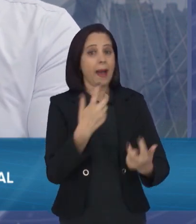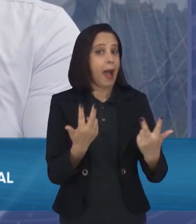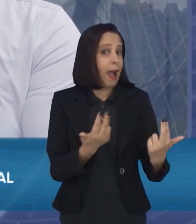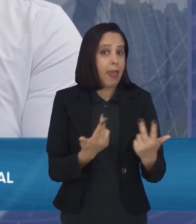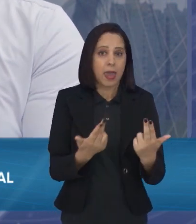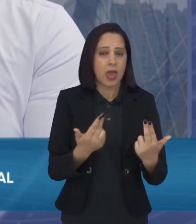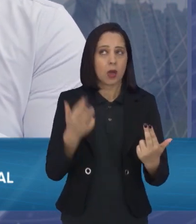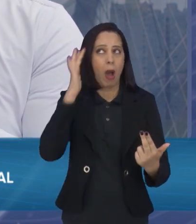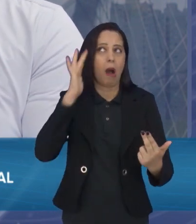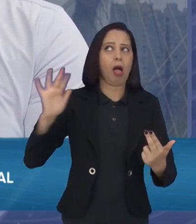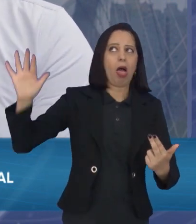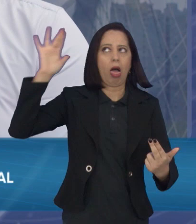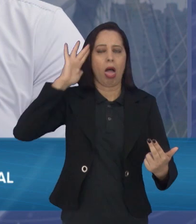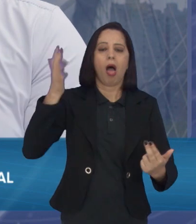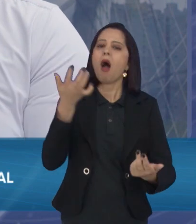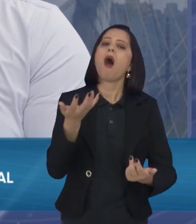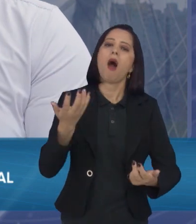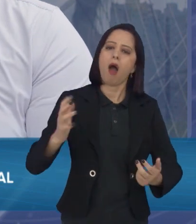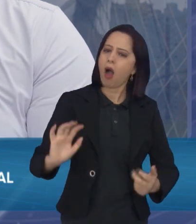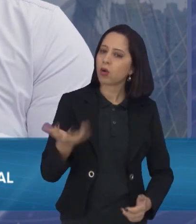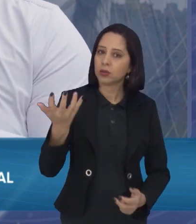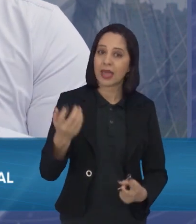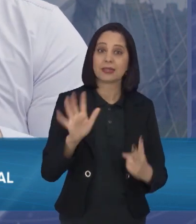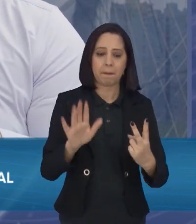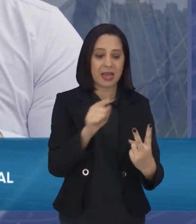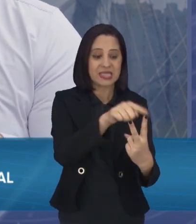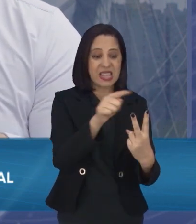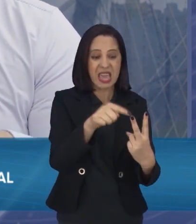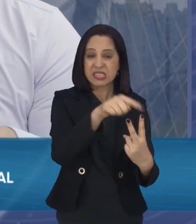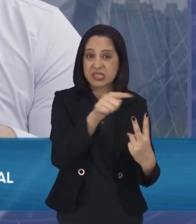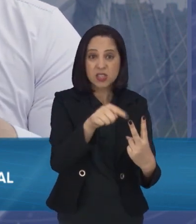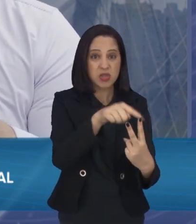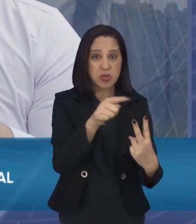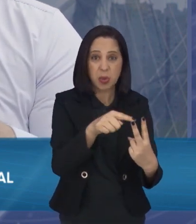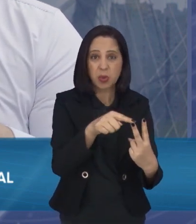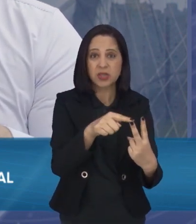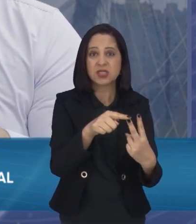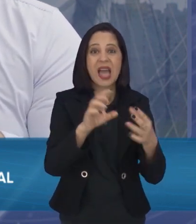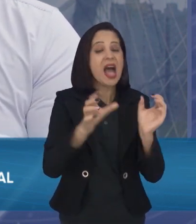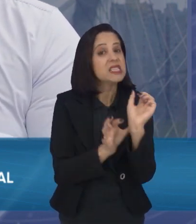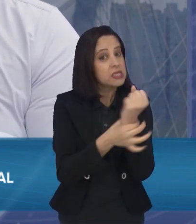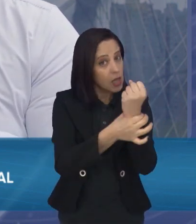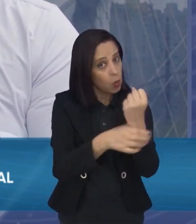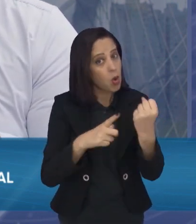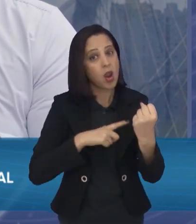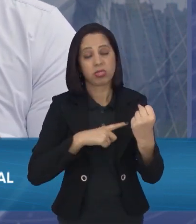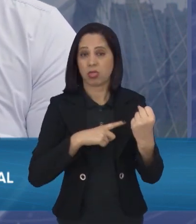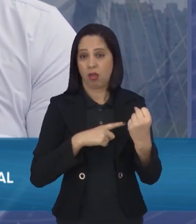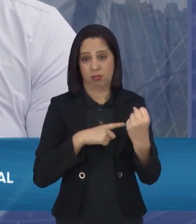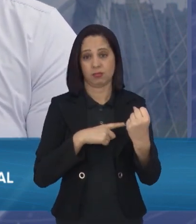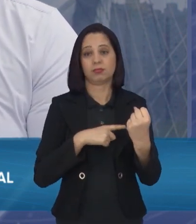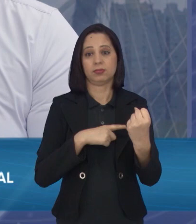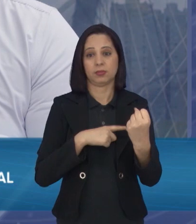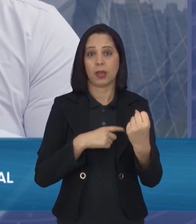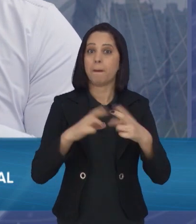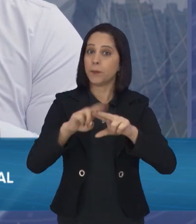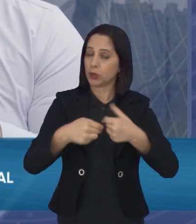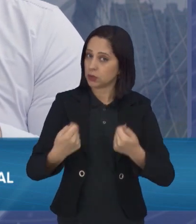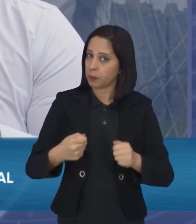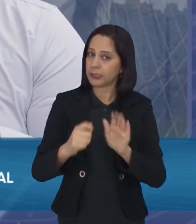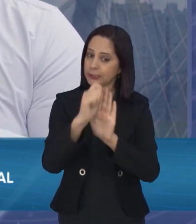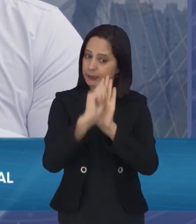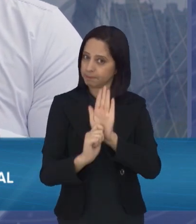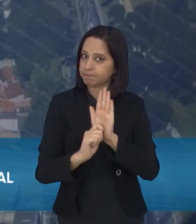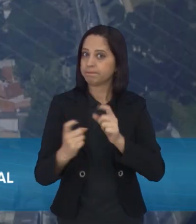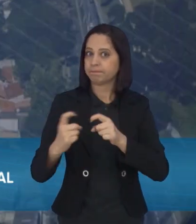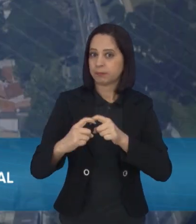jovem, quanto no adulto. Então, não tem efeito psicoativo se você não errar a tua dose, tá? Tá